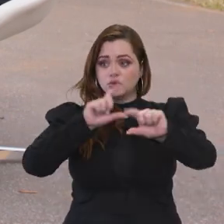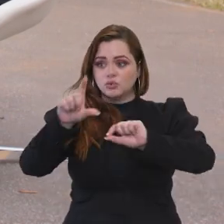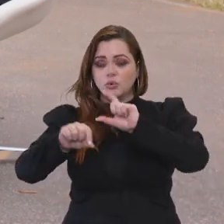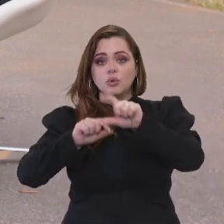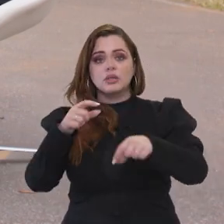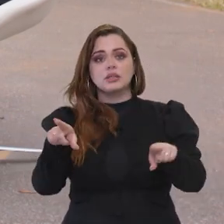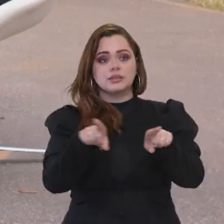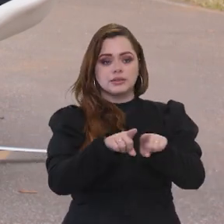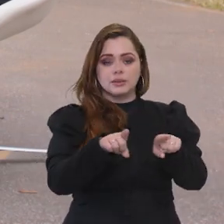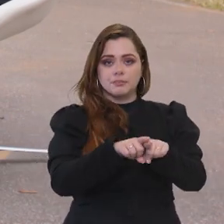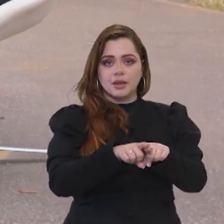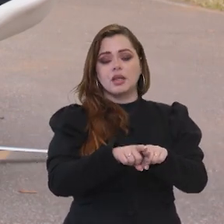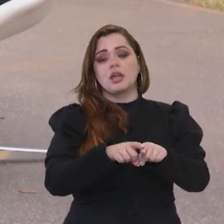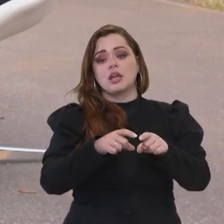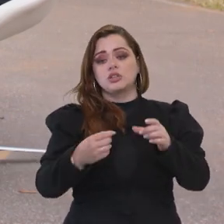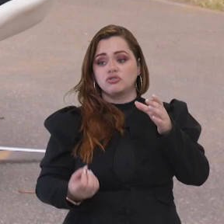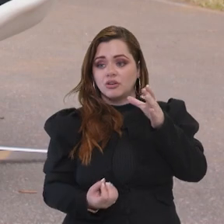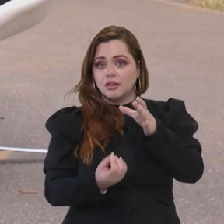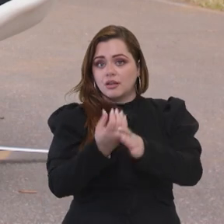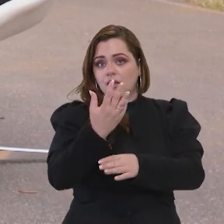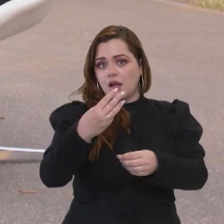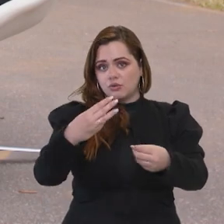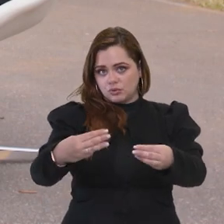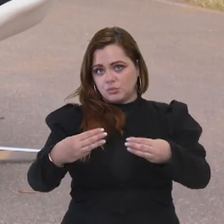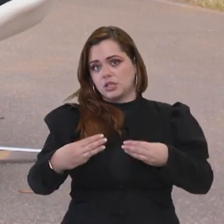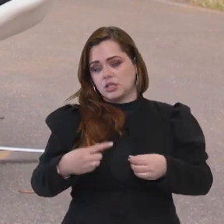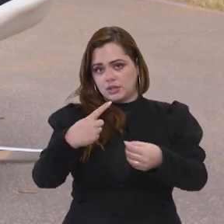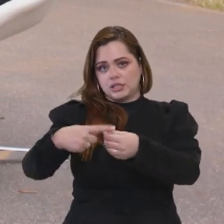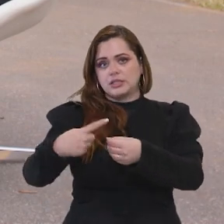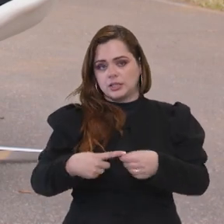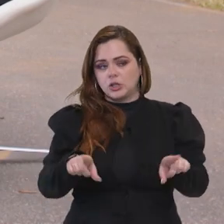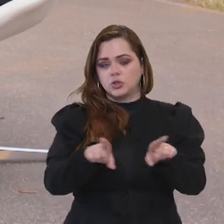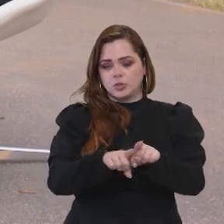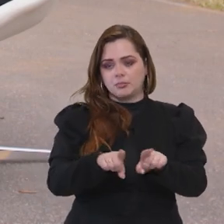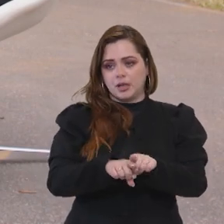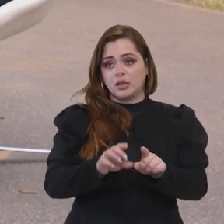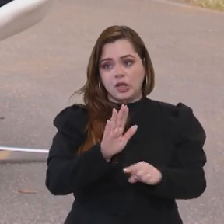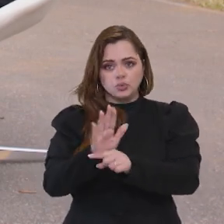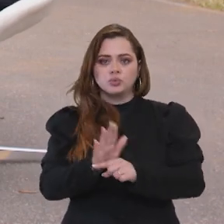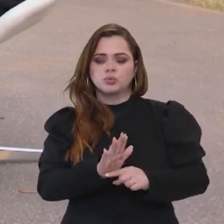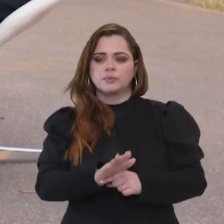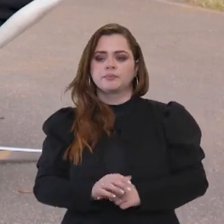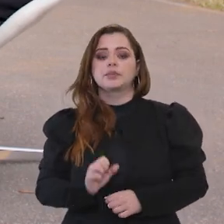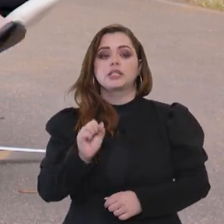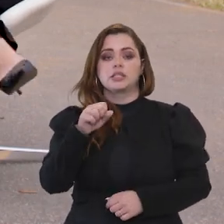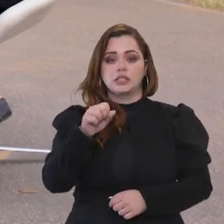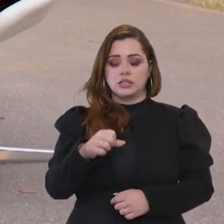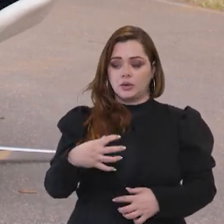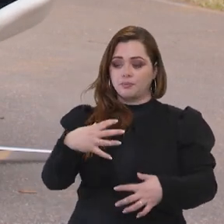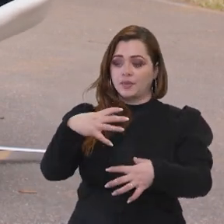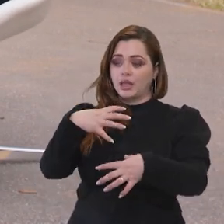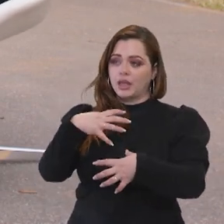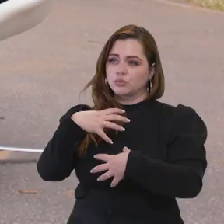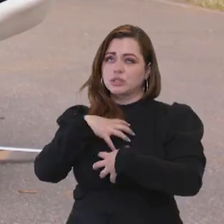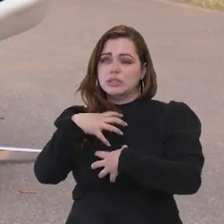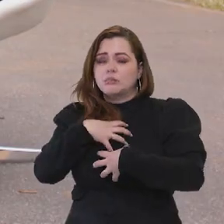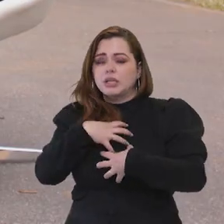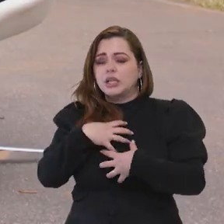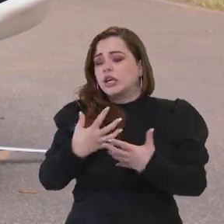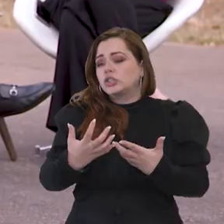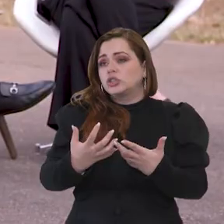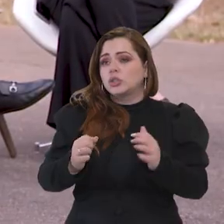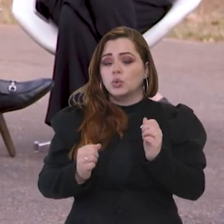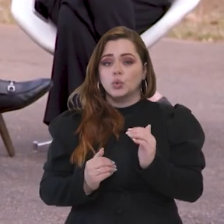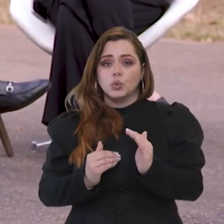revela o acerto de ter sido recriado o Ministério das Cidades. Com certeza. Eu acho que isso é uma sensibilidade muito grande, o presidente